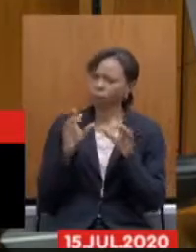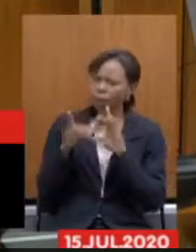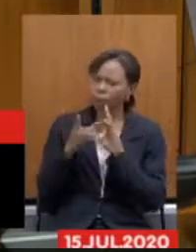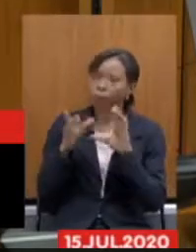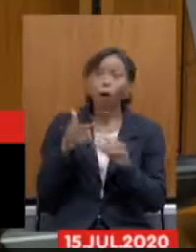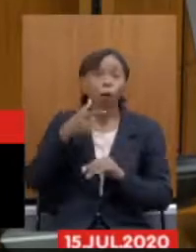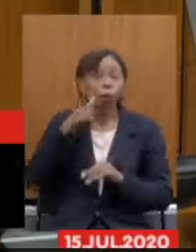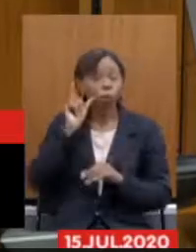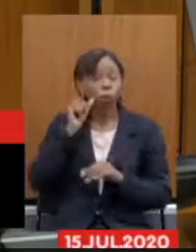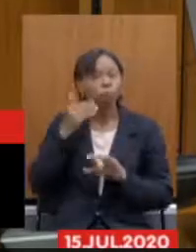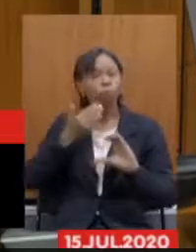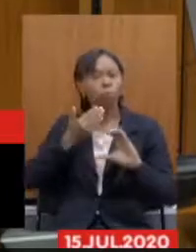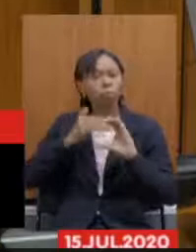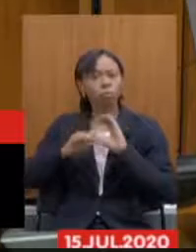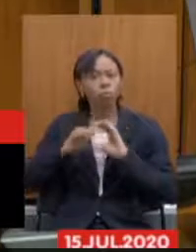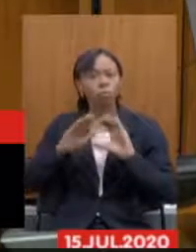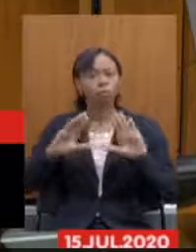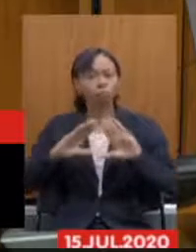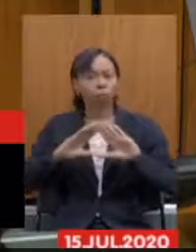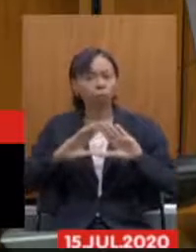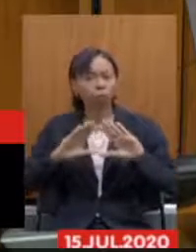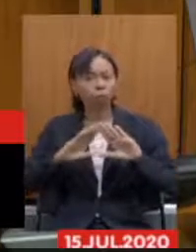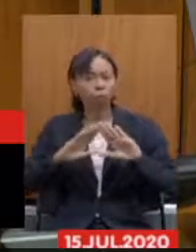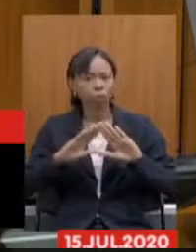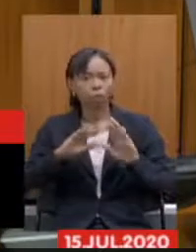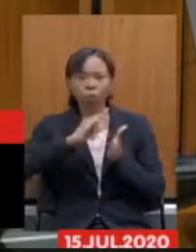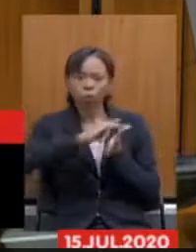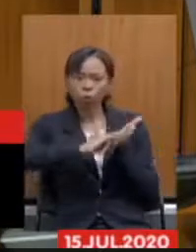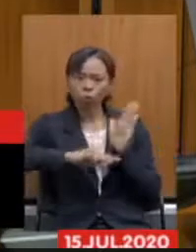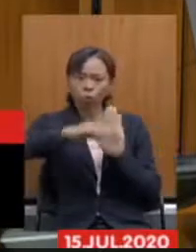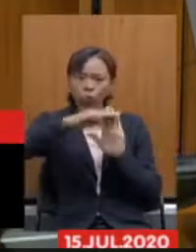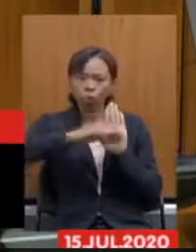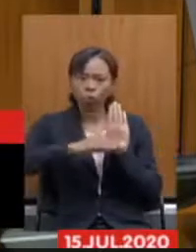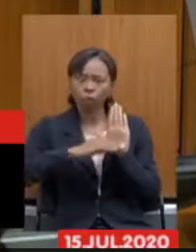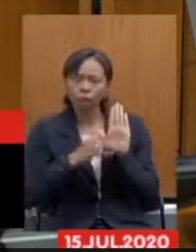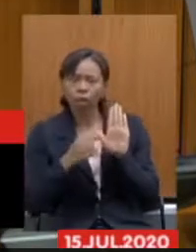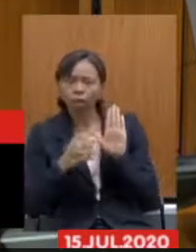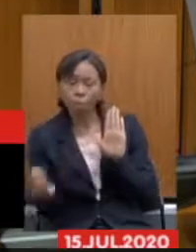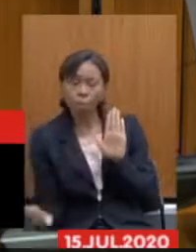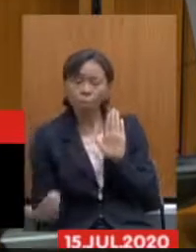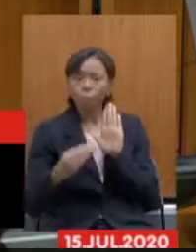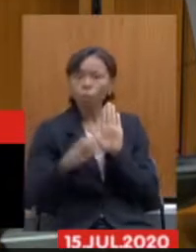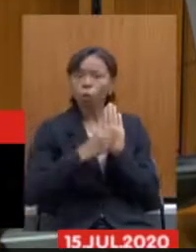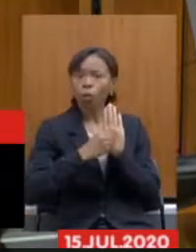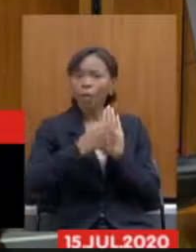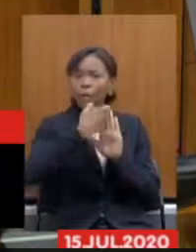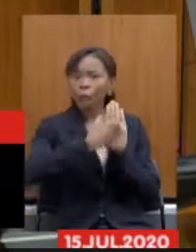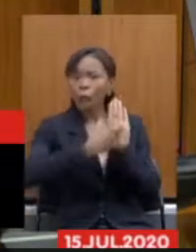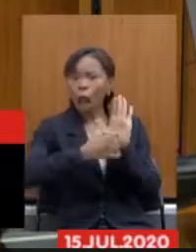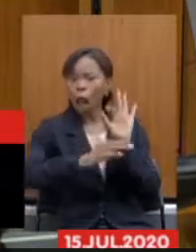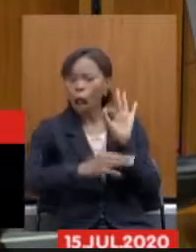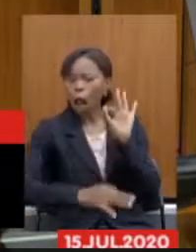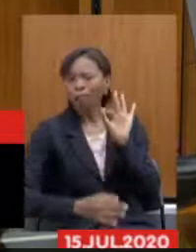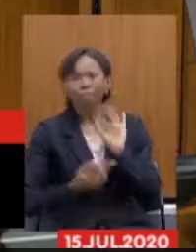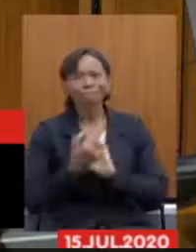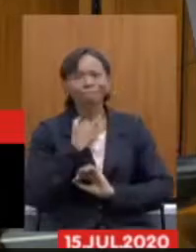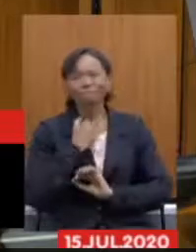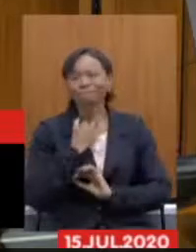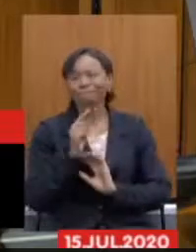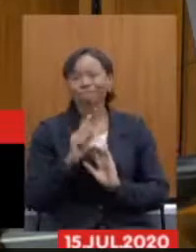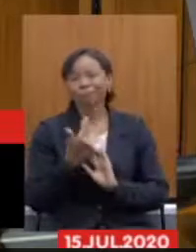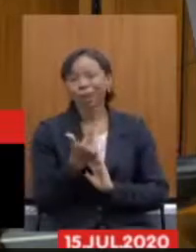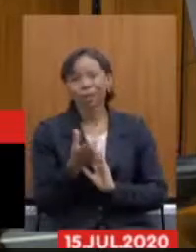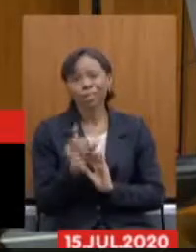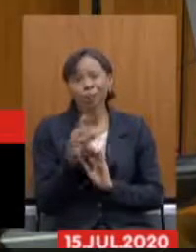ontem eu enviei um e-mail para a Assembleia o próprio formulário ele não permite que você coloque ali um texto muito longo se você quiser realmente